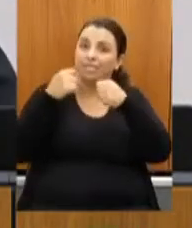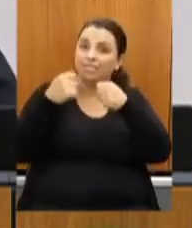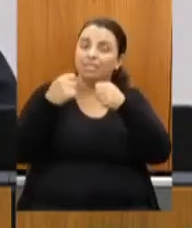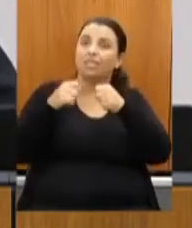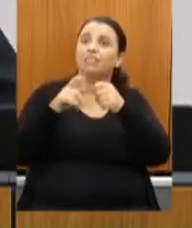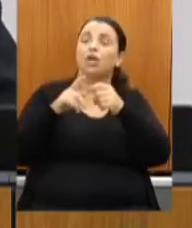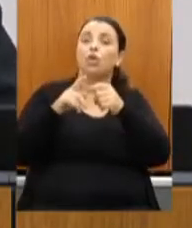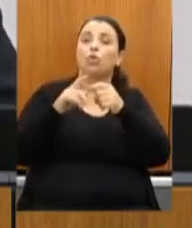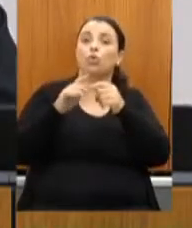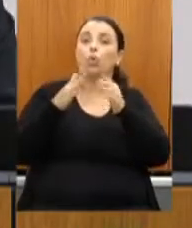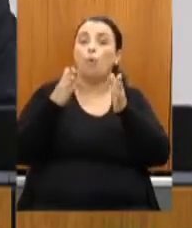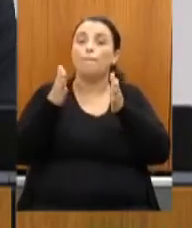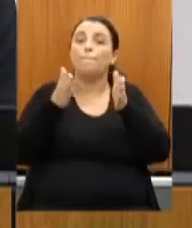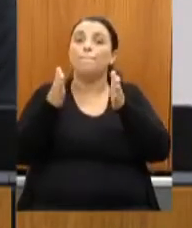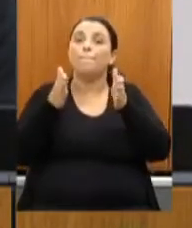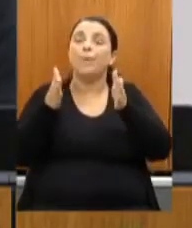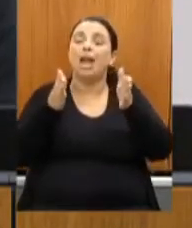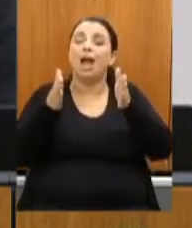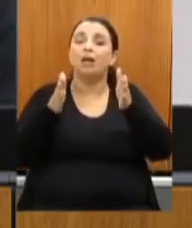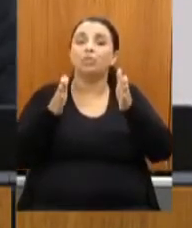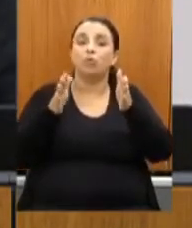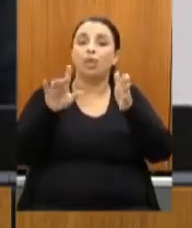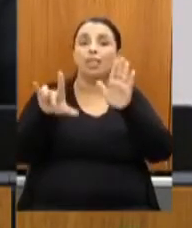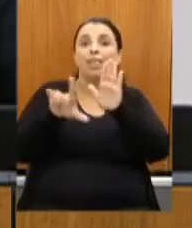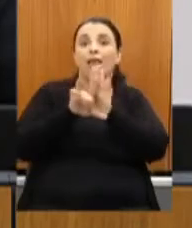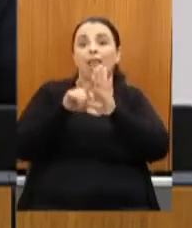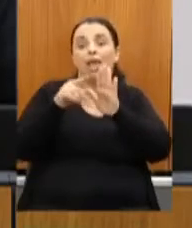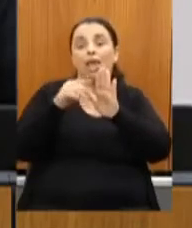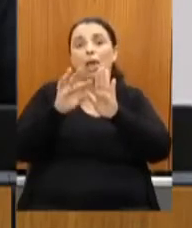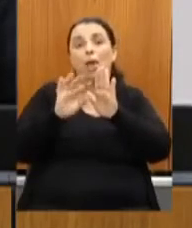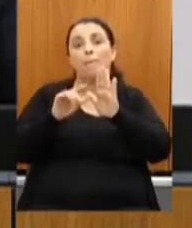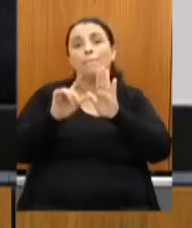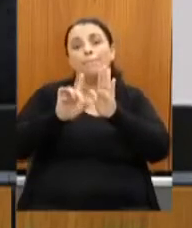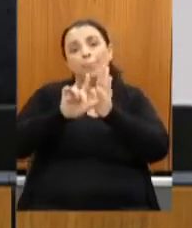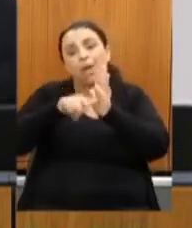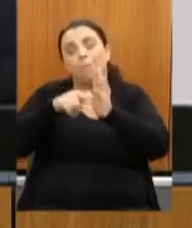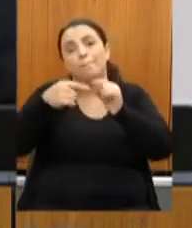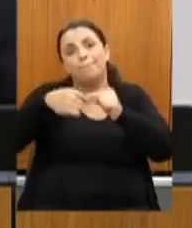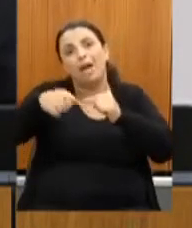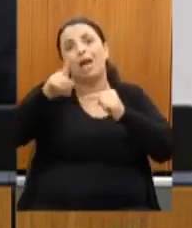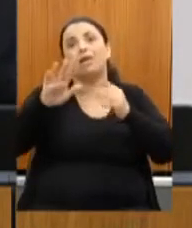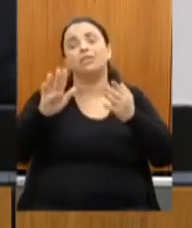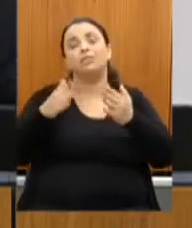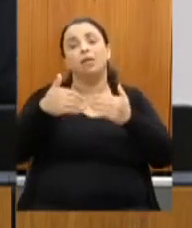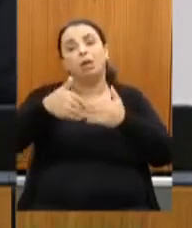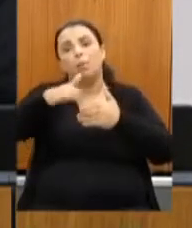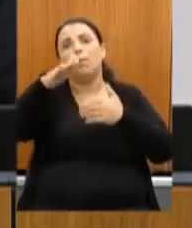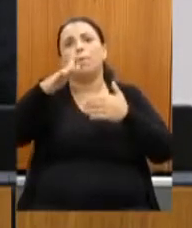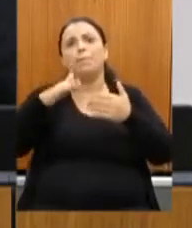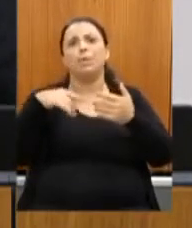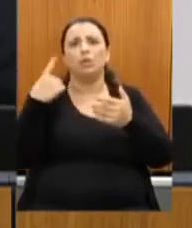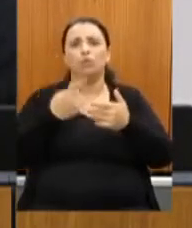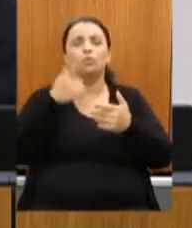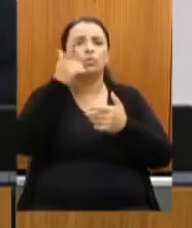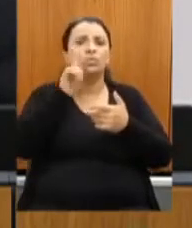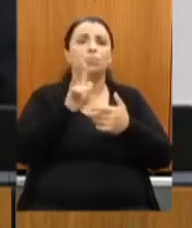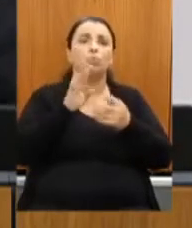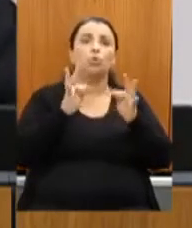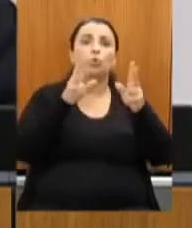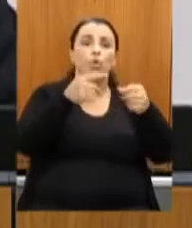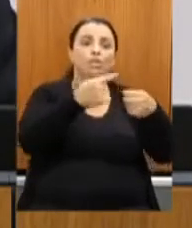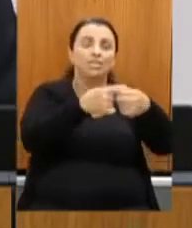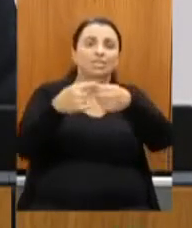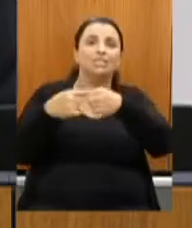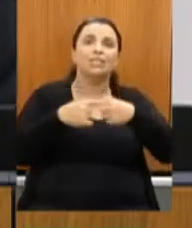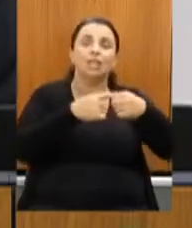prazo desta lei para que realmente nós possamos fazer com que todos os municípios, não só de